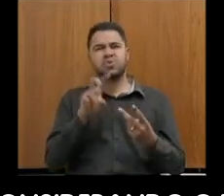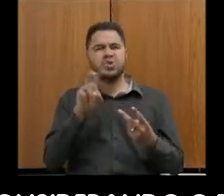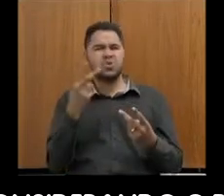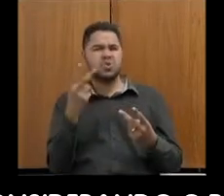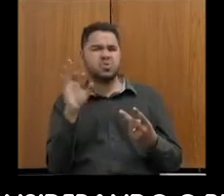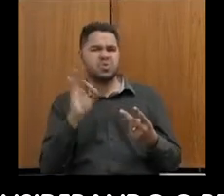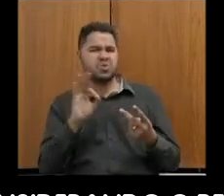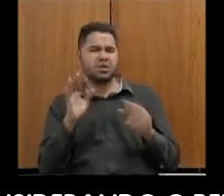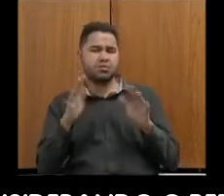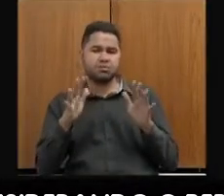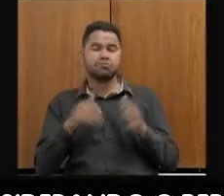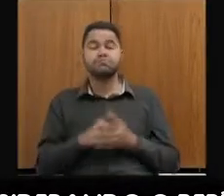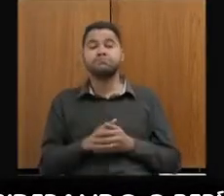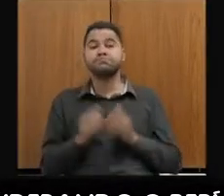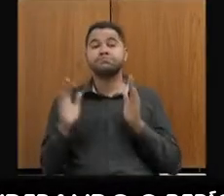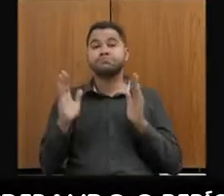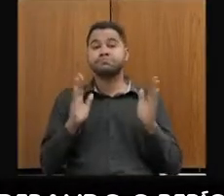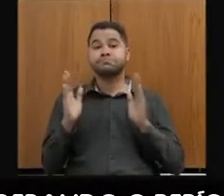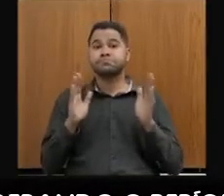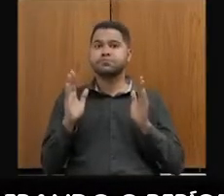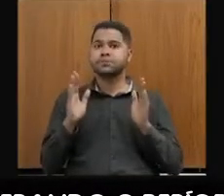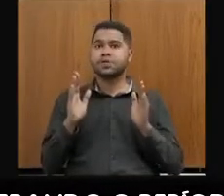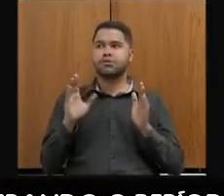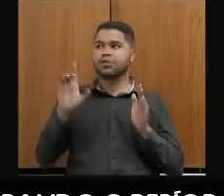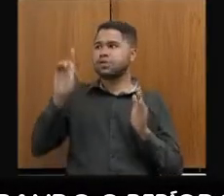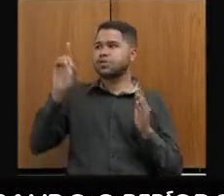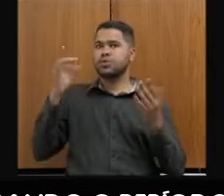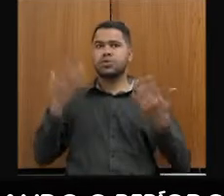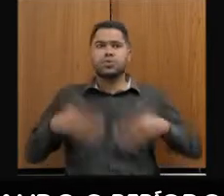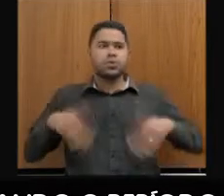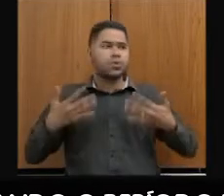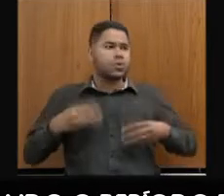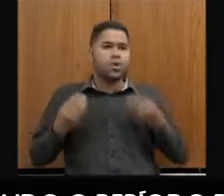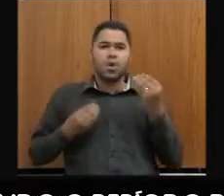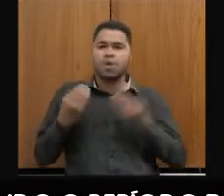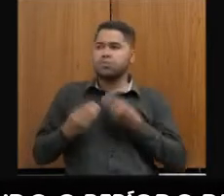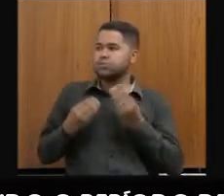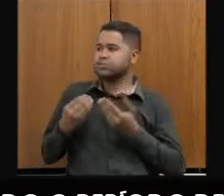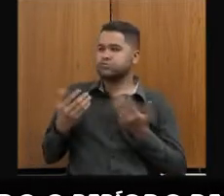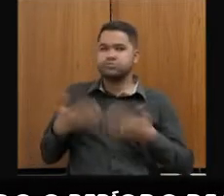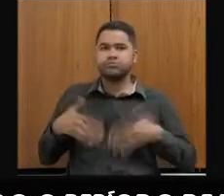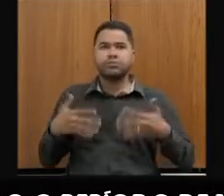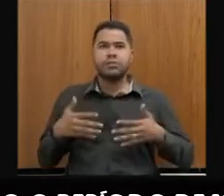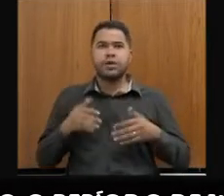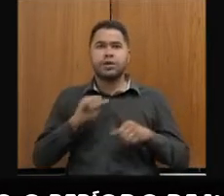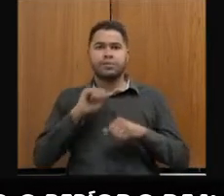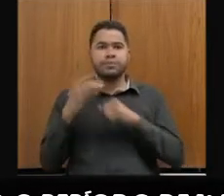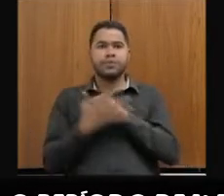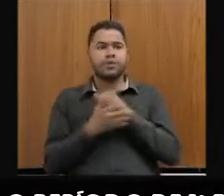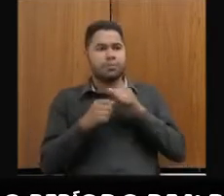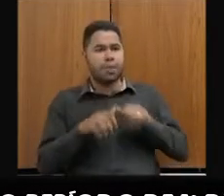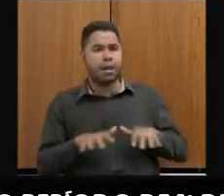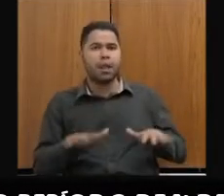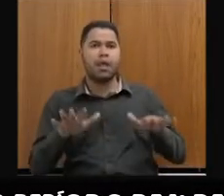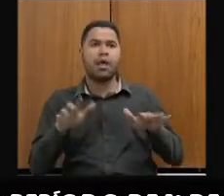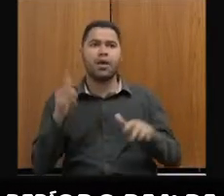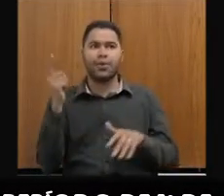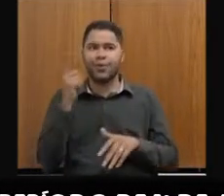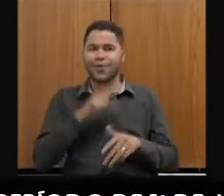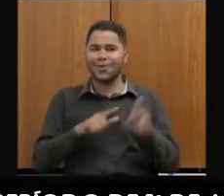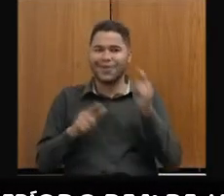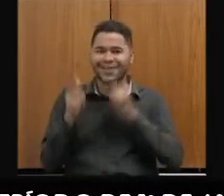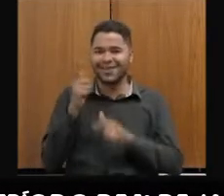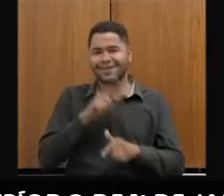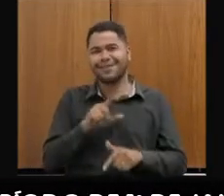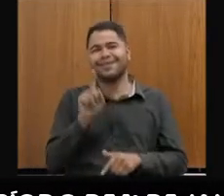ocasião. E naquela ocasião foi um Deus nos acuda para não dizer um pandemônio, inferno para mim conseguir voltar